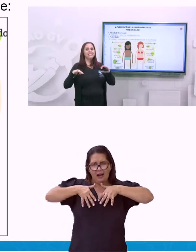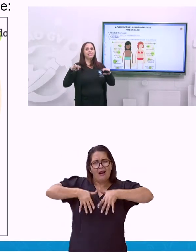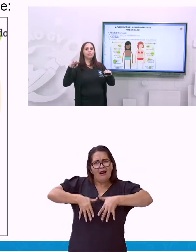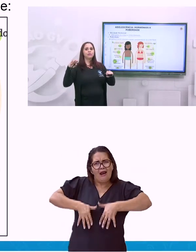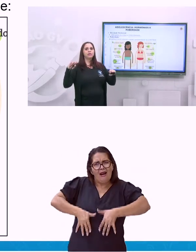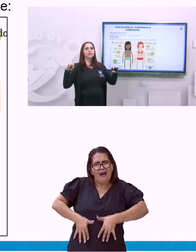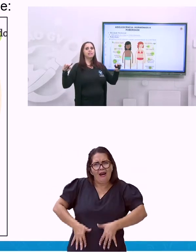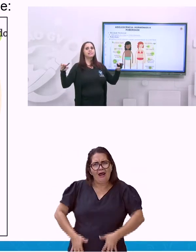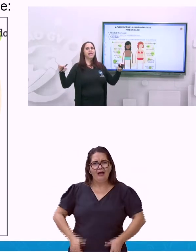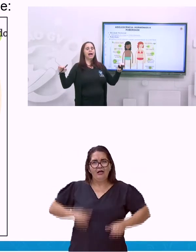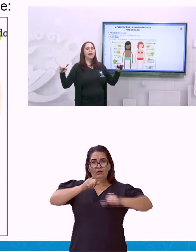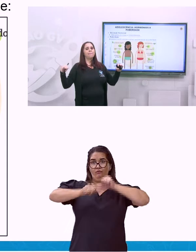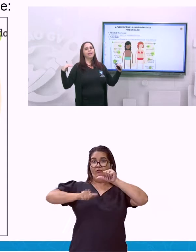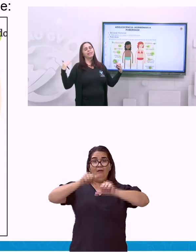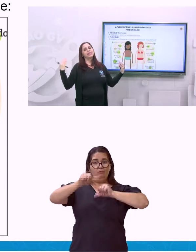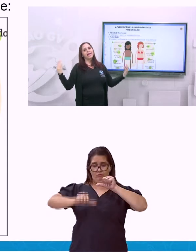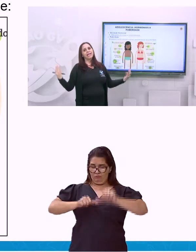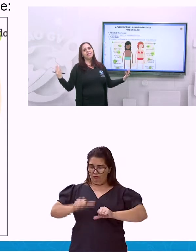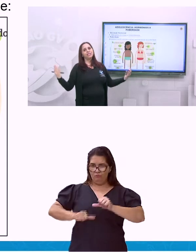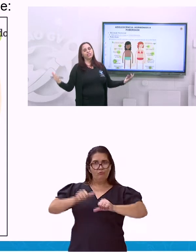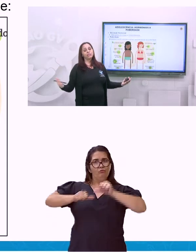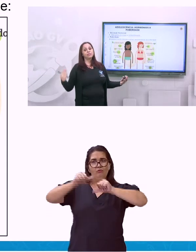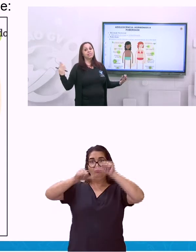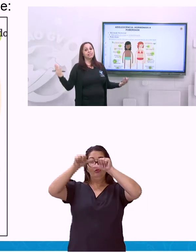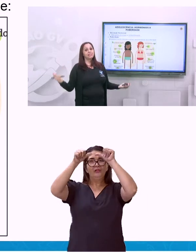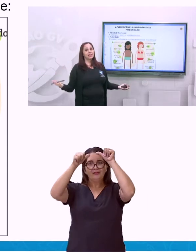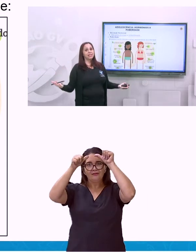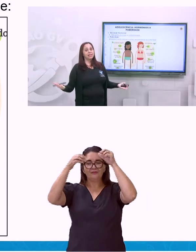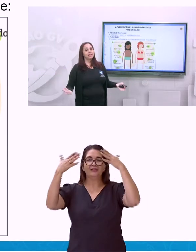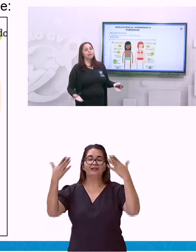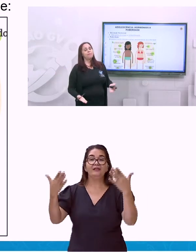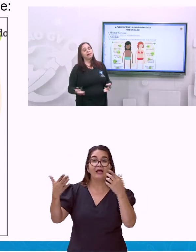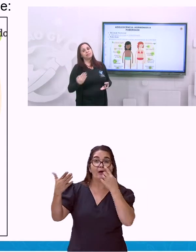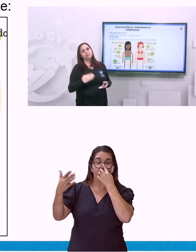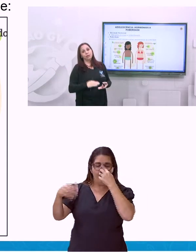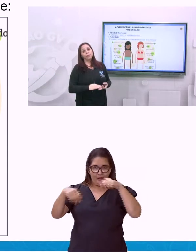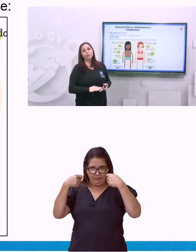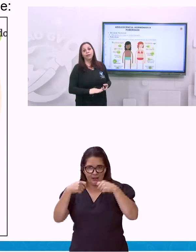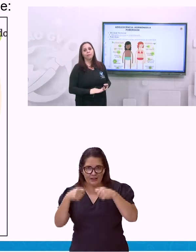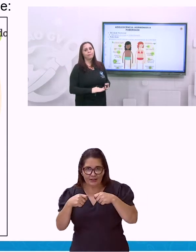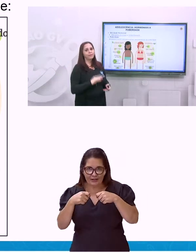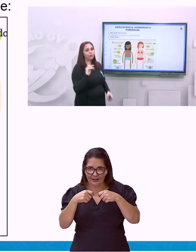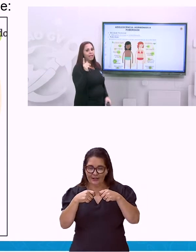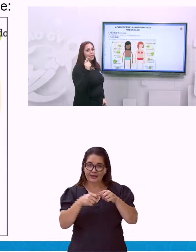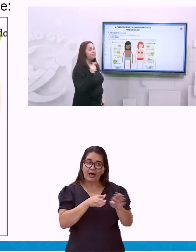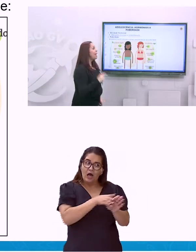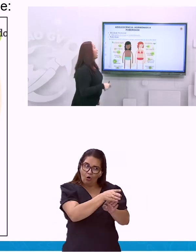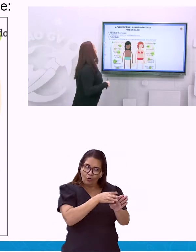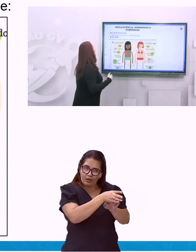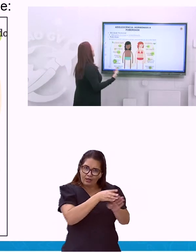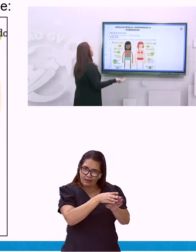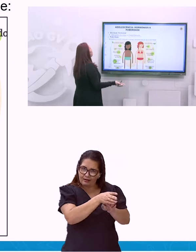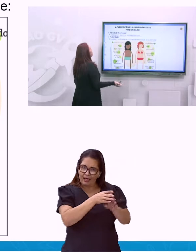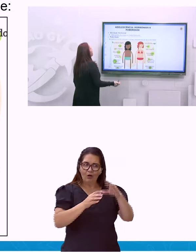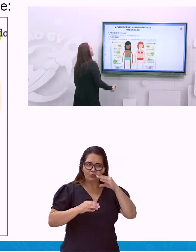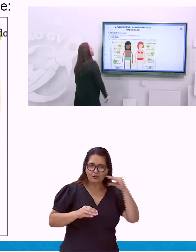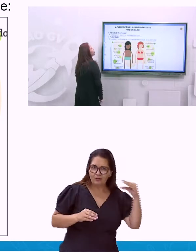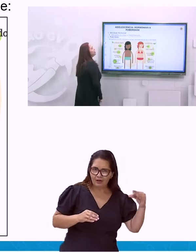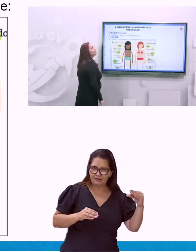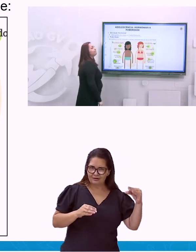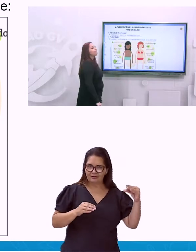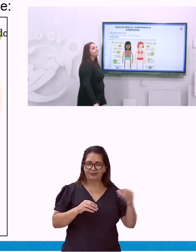se organizar. Para que nada disso se exceda e passe a ser um problema. Ok? E a